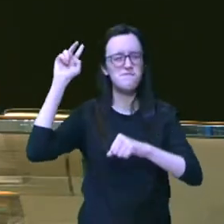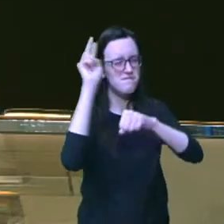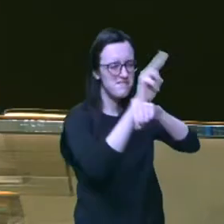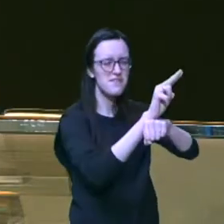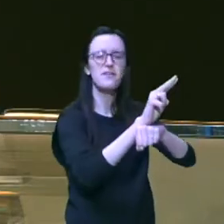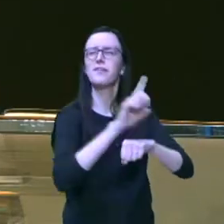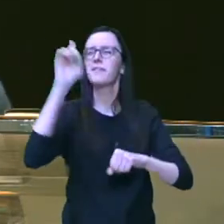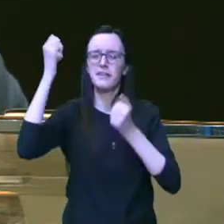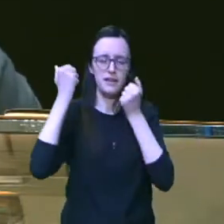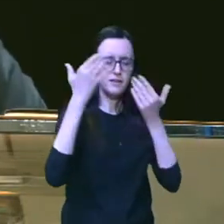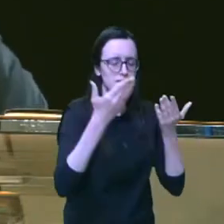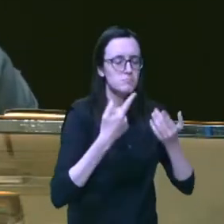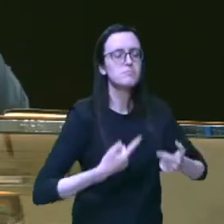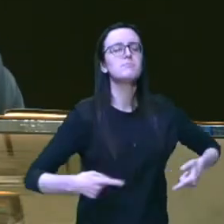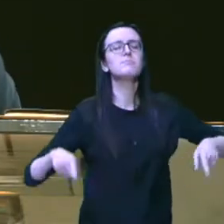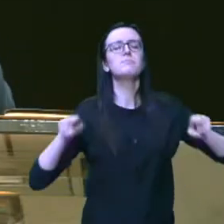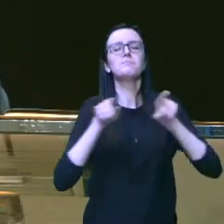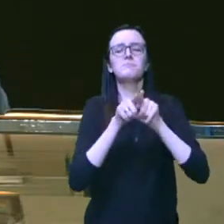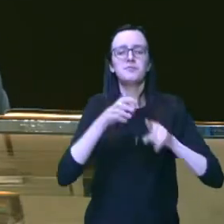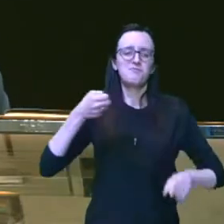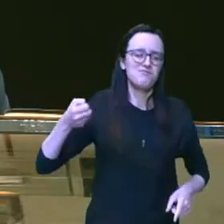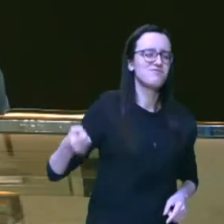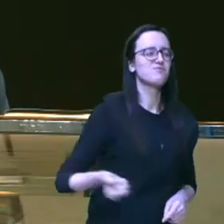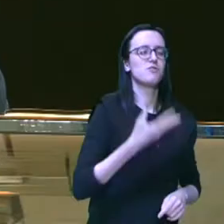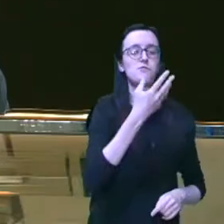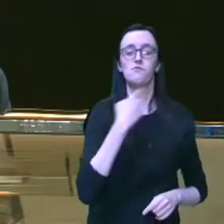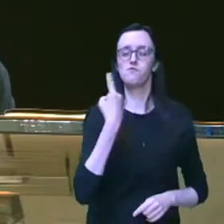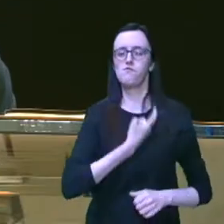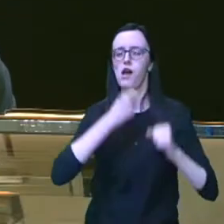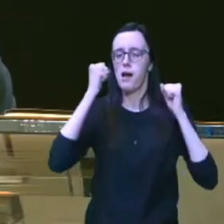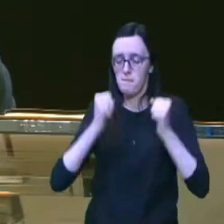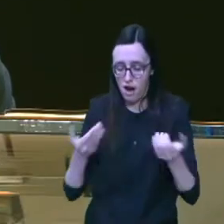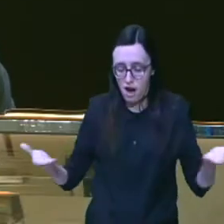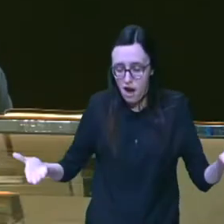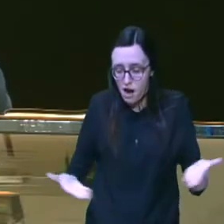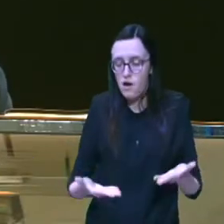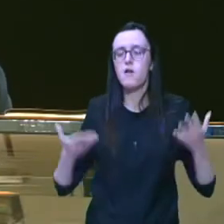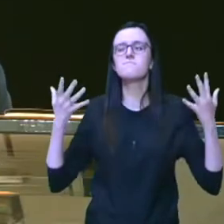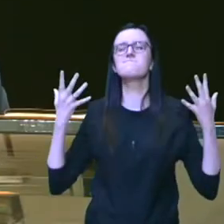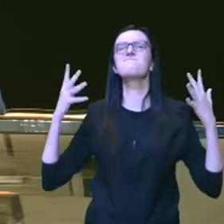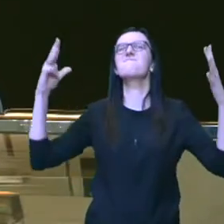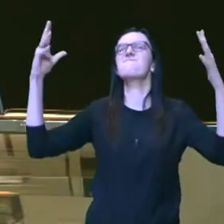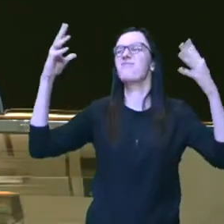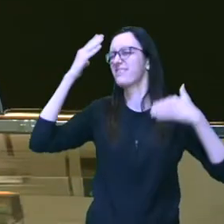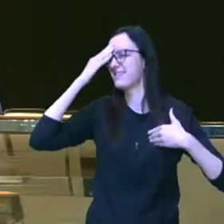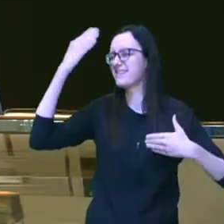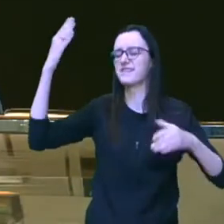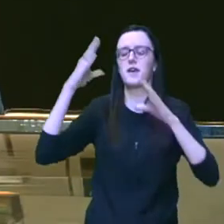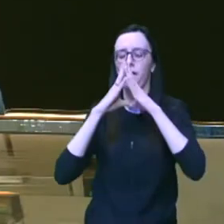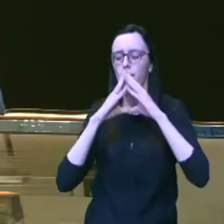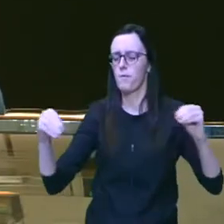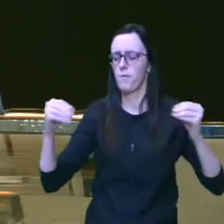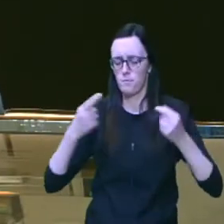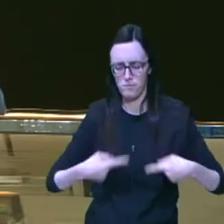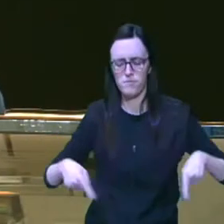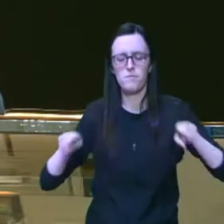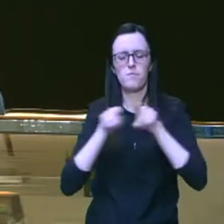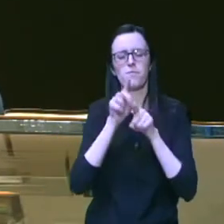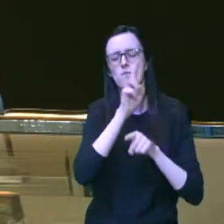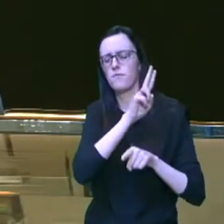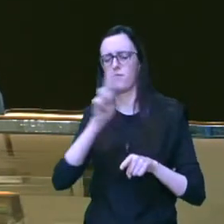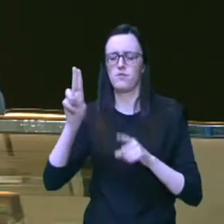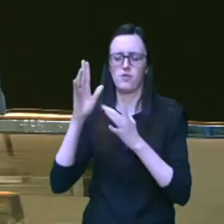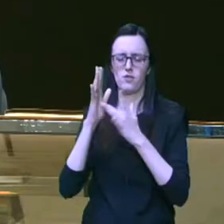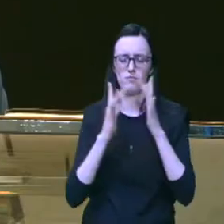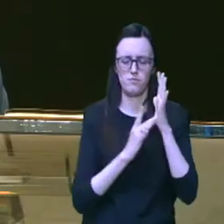o renovo do Senhor e que em breve nós possamos estar aqui celebrando cura, celebrando restauração em nome de